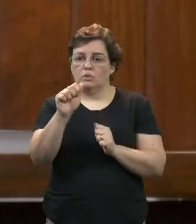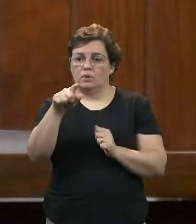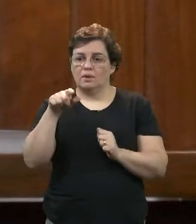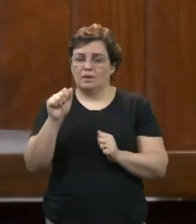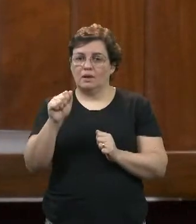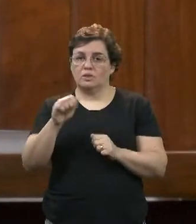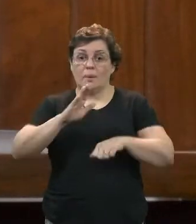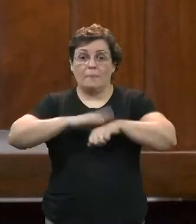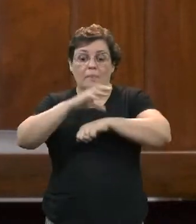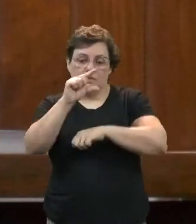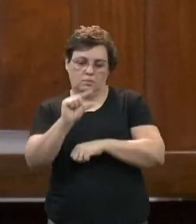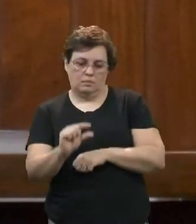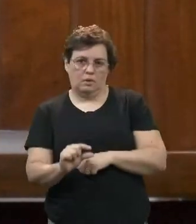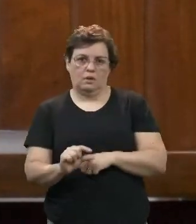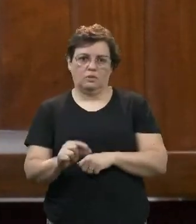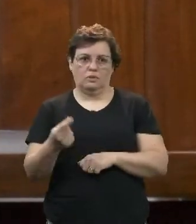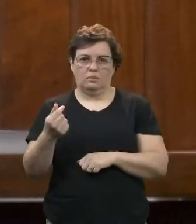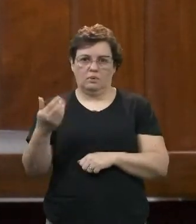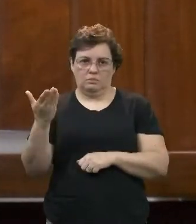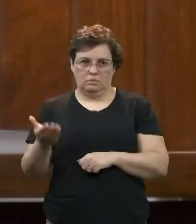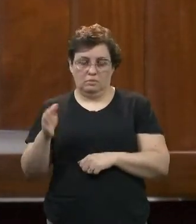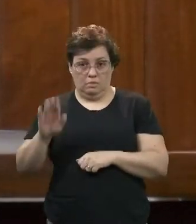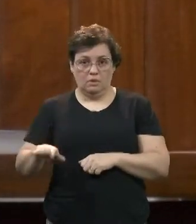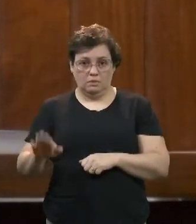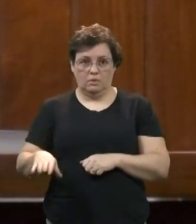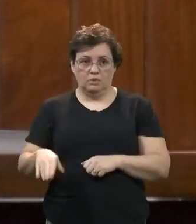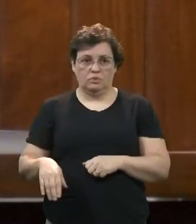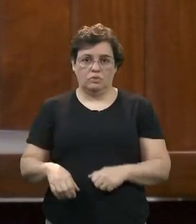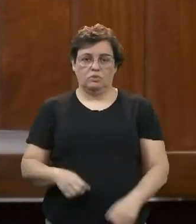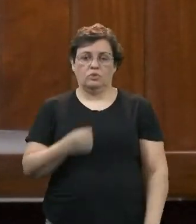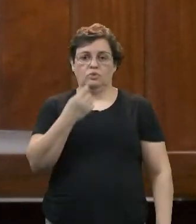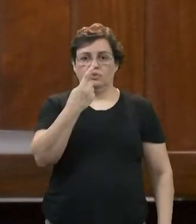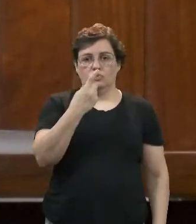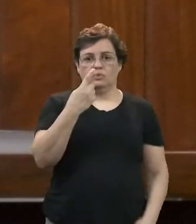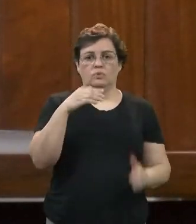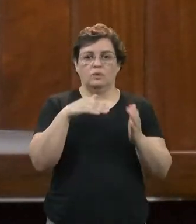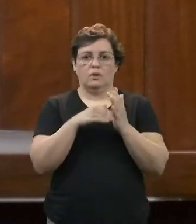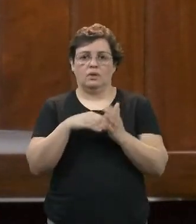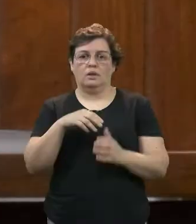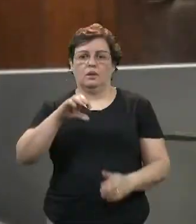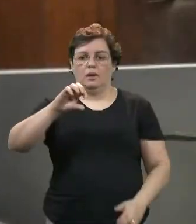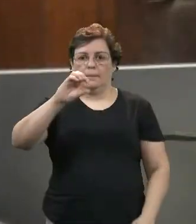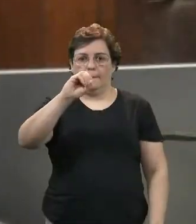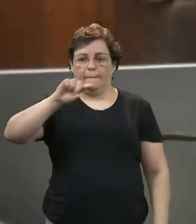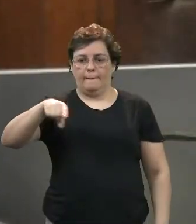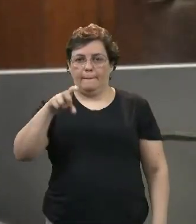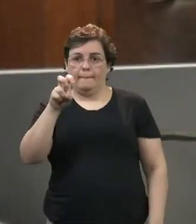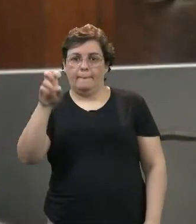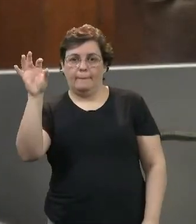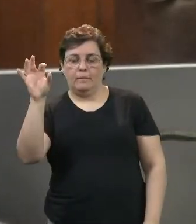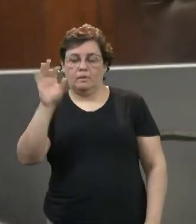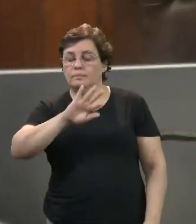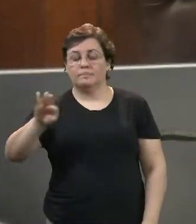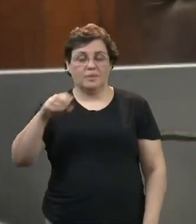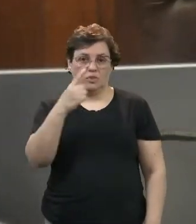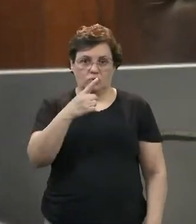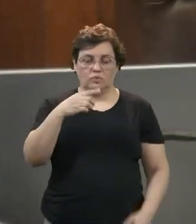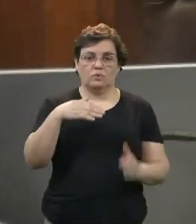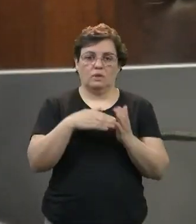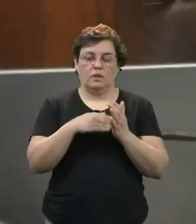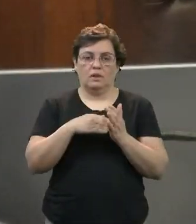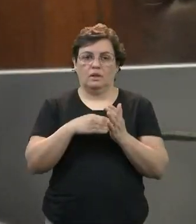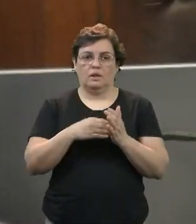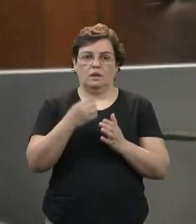taxas conosco estão variando de 1% a 1,5%. É caso a caso. Não entendi. De 1? De 1% a 1,5% em torno.